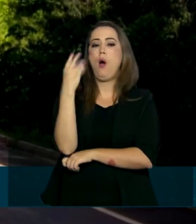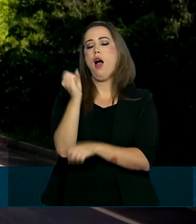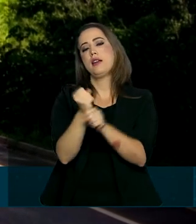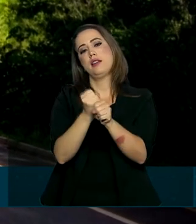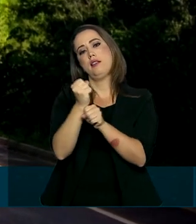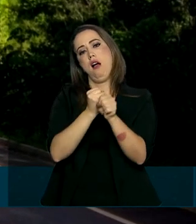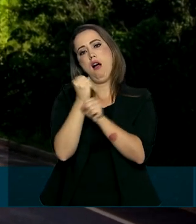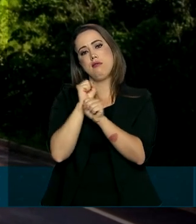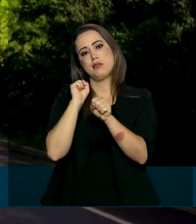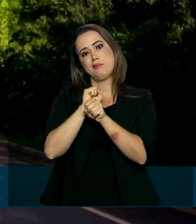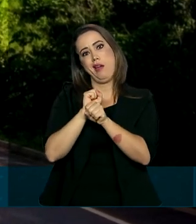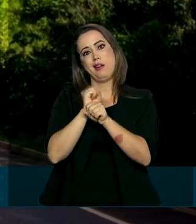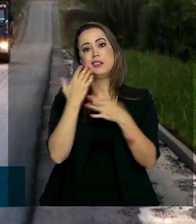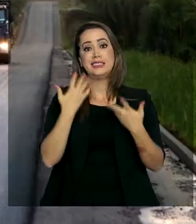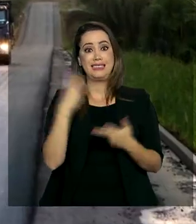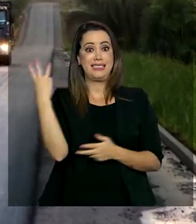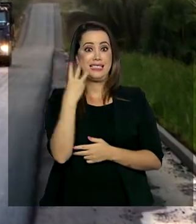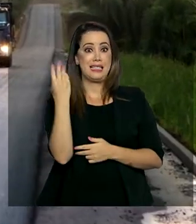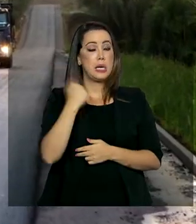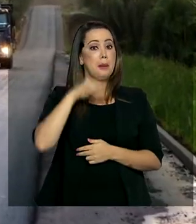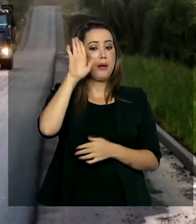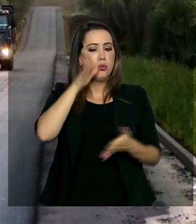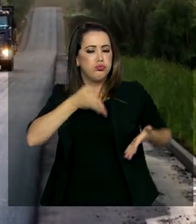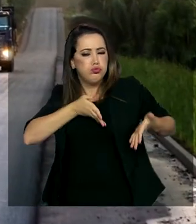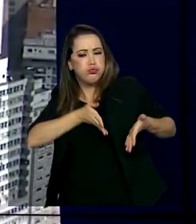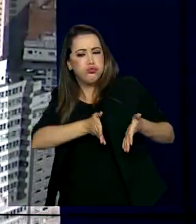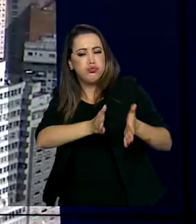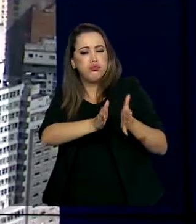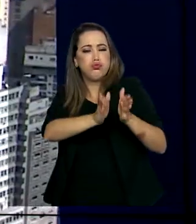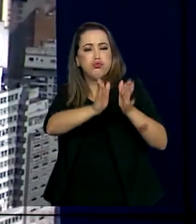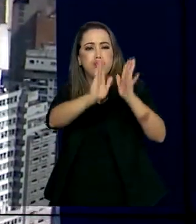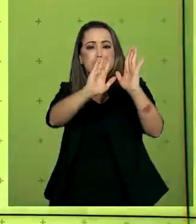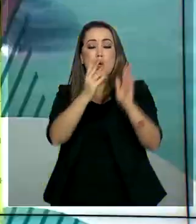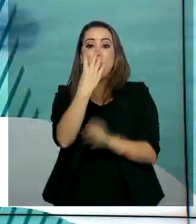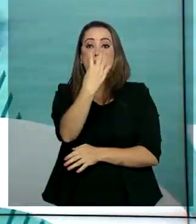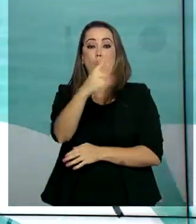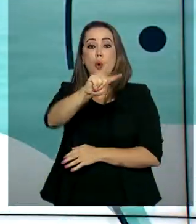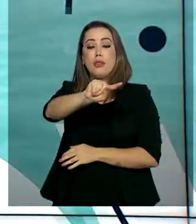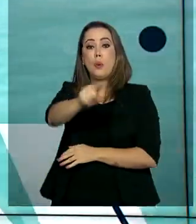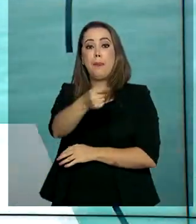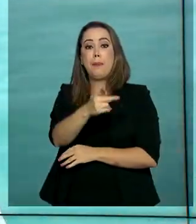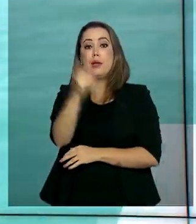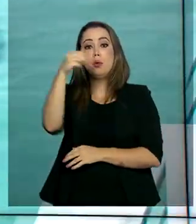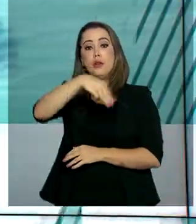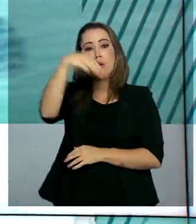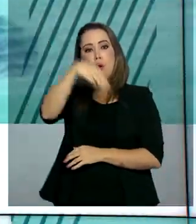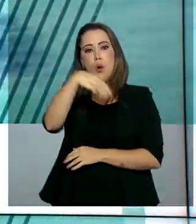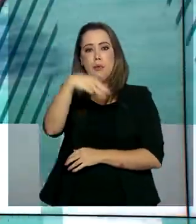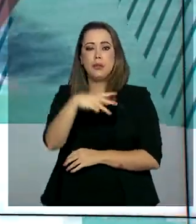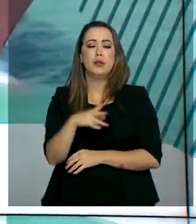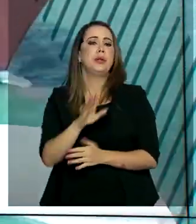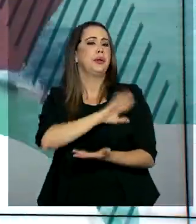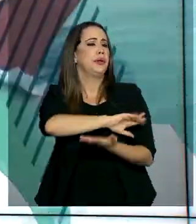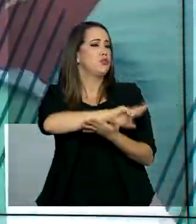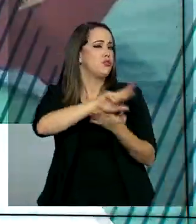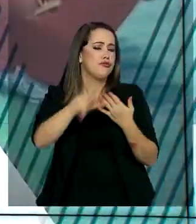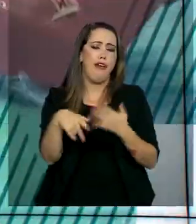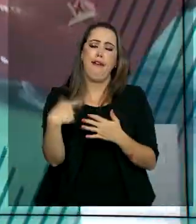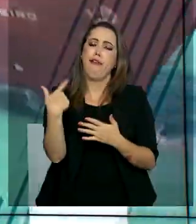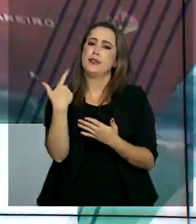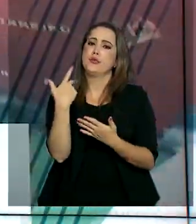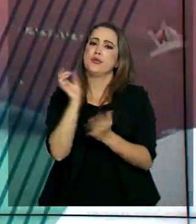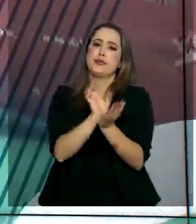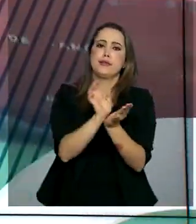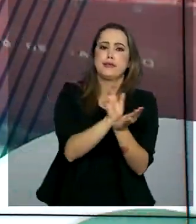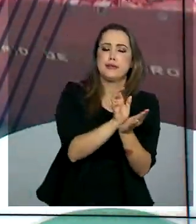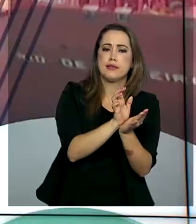terceira maior rodovia do Brasil. São cerca de 4 mil quilômetros percorrendo os estados da Paraíba, Ceará, Piauí,